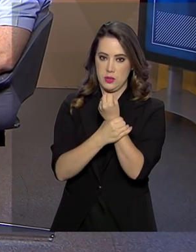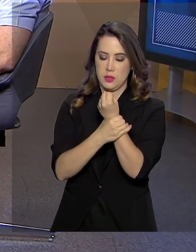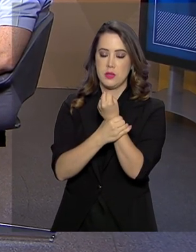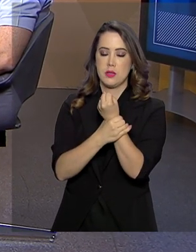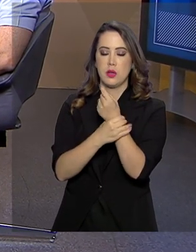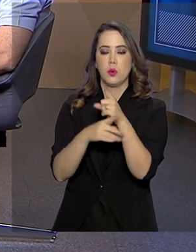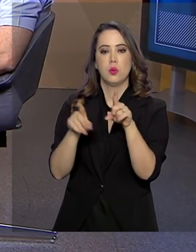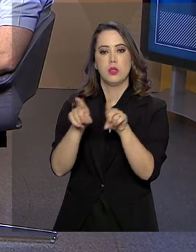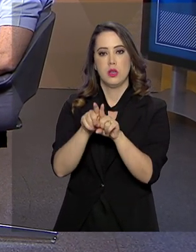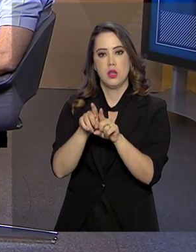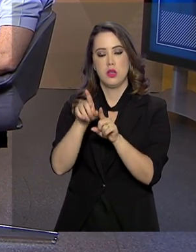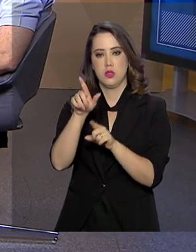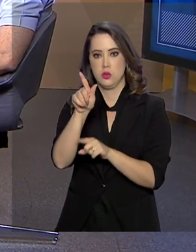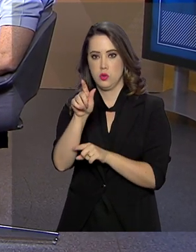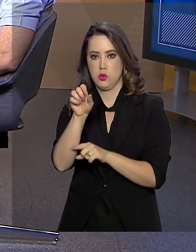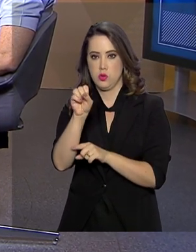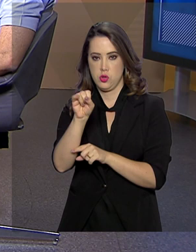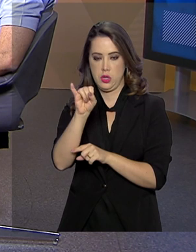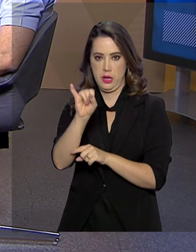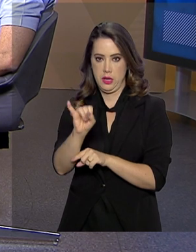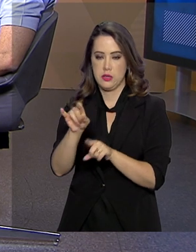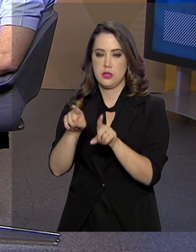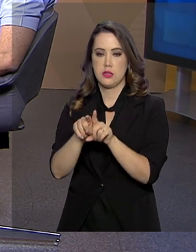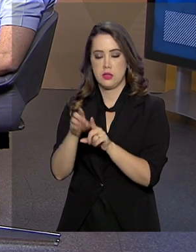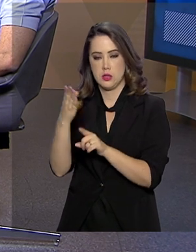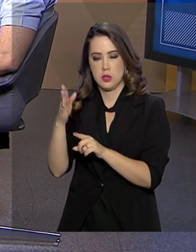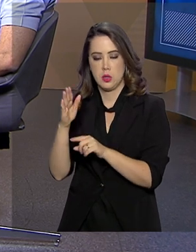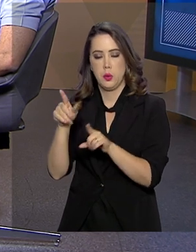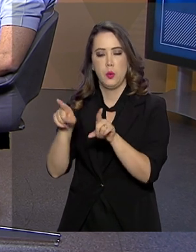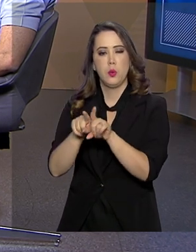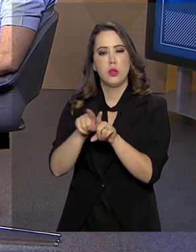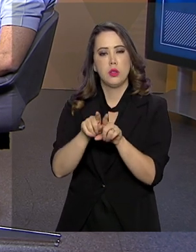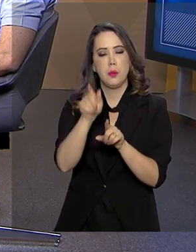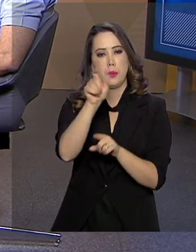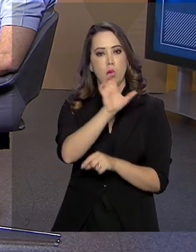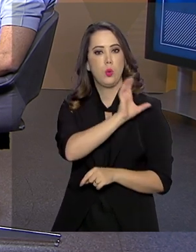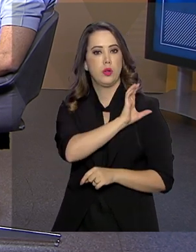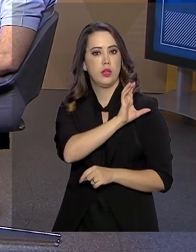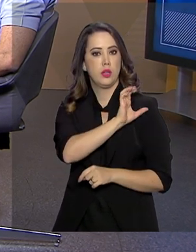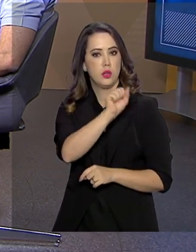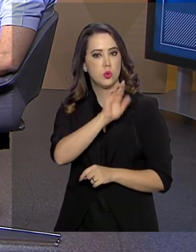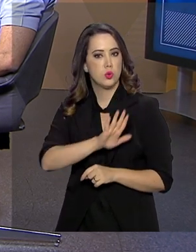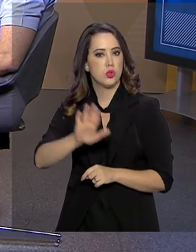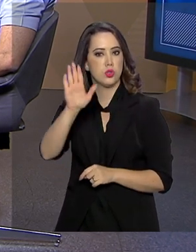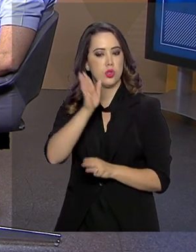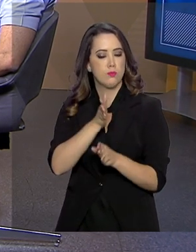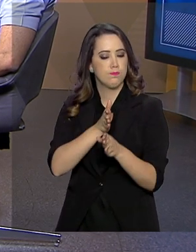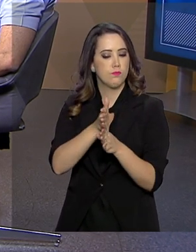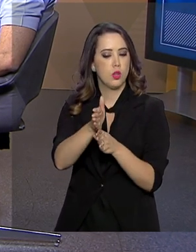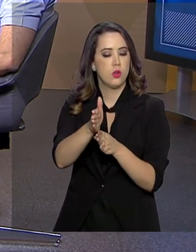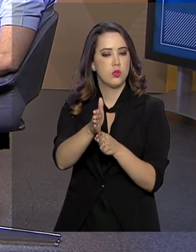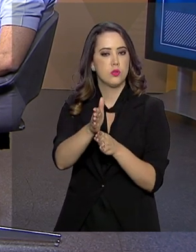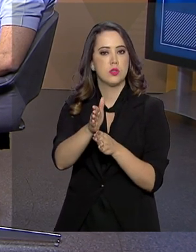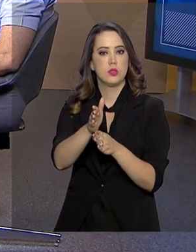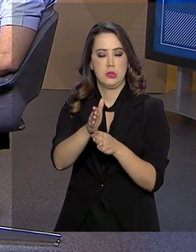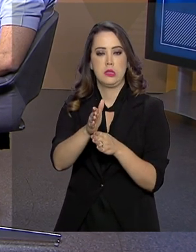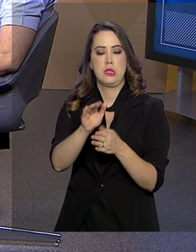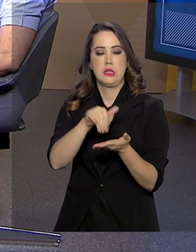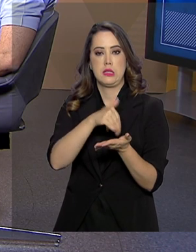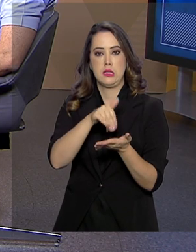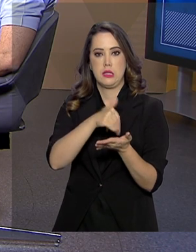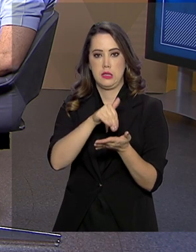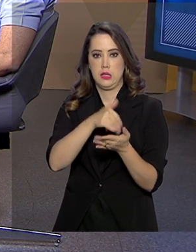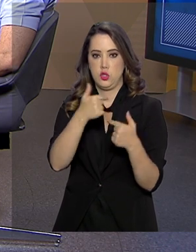Institucional, Brigadeiro do Ar, Ari Soares Mesquita, e o coordenador-geral de Fronteiras da Secretaria de Operações